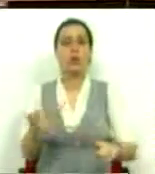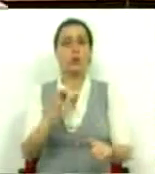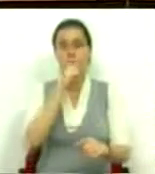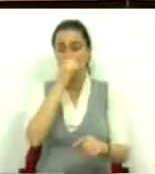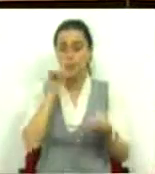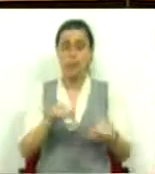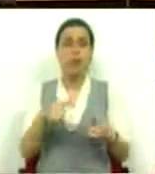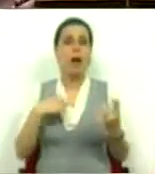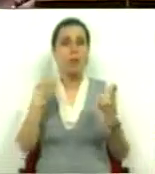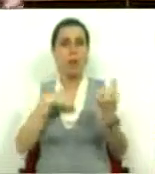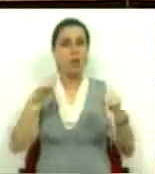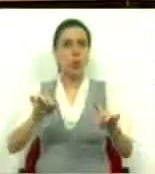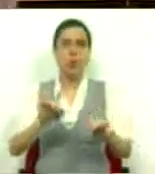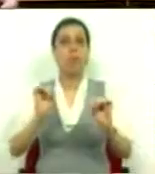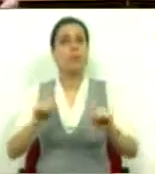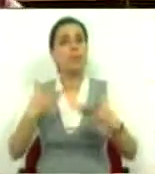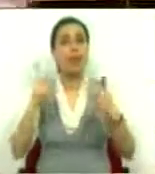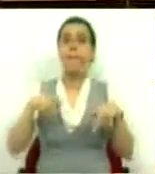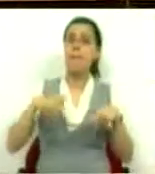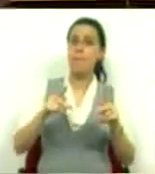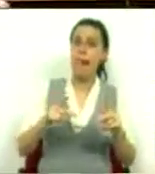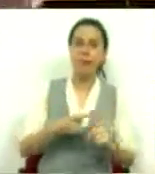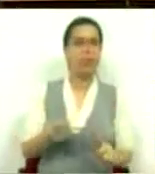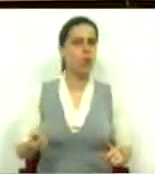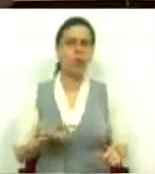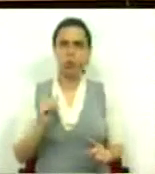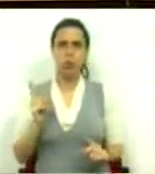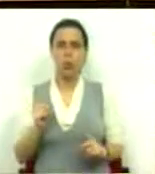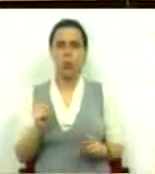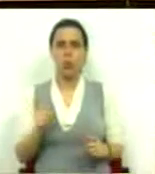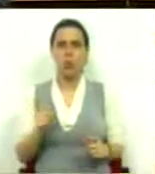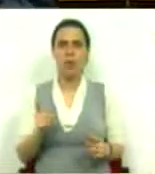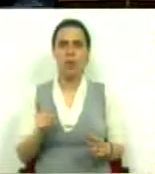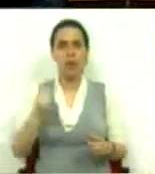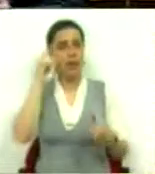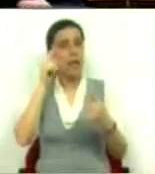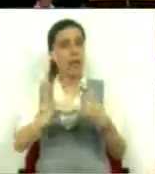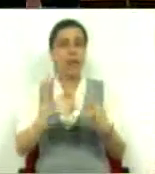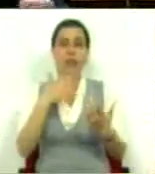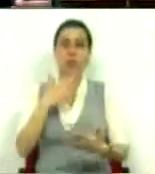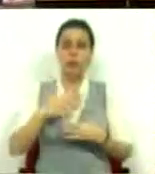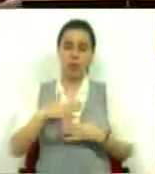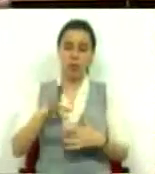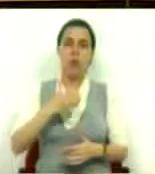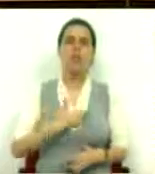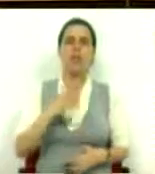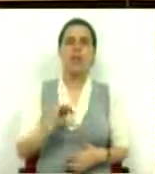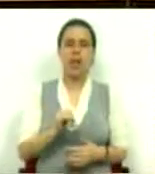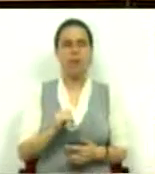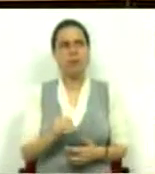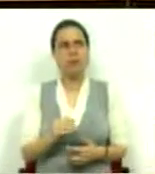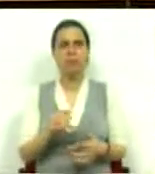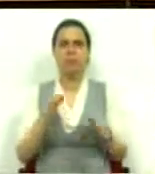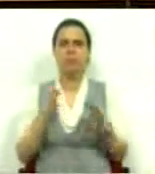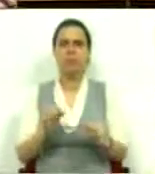E, portanto, nós temos aqui uma discordância de princípio e de método, não exatamente as intenções que nos atribui aqui o CDS, de